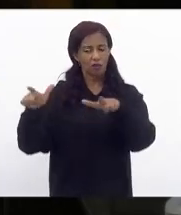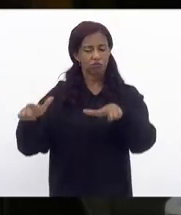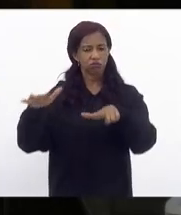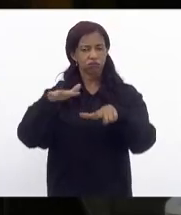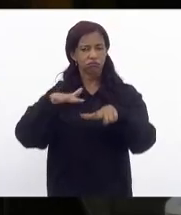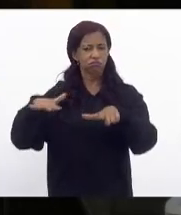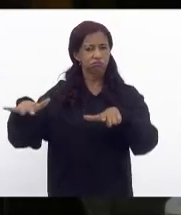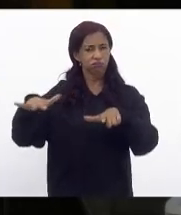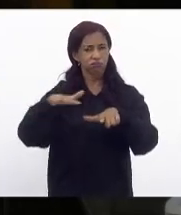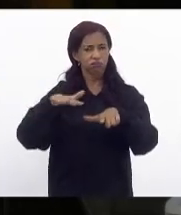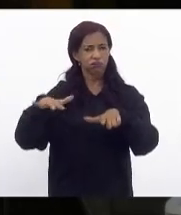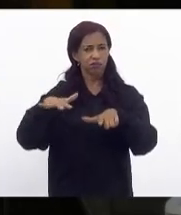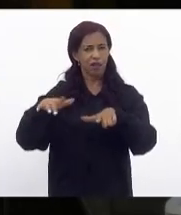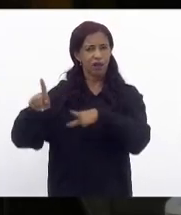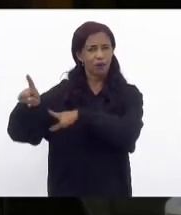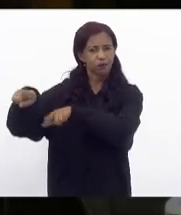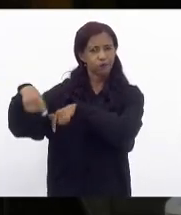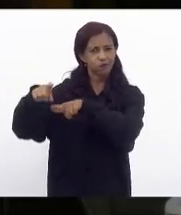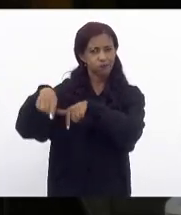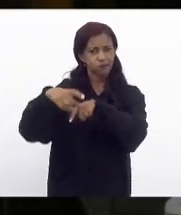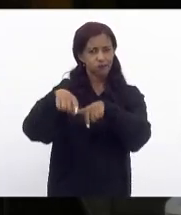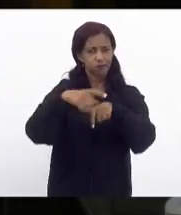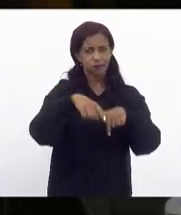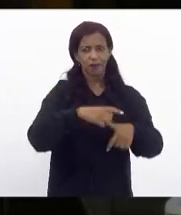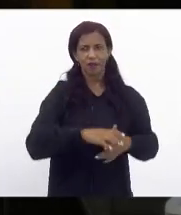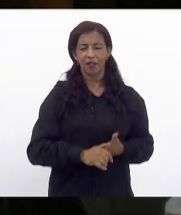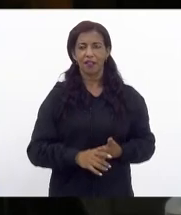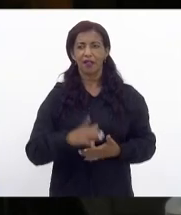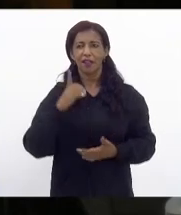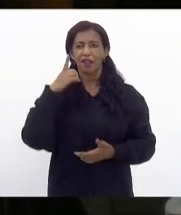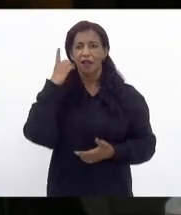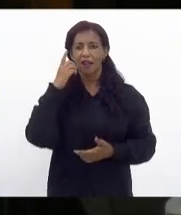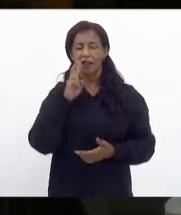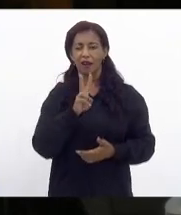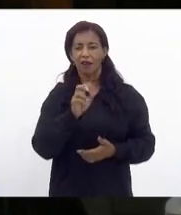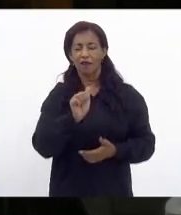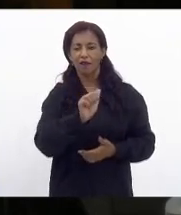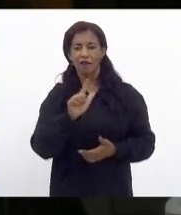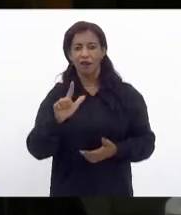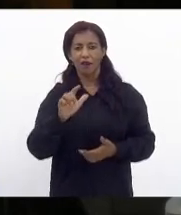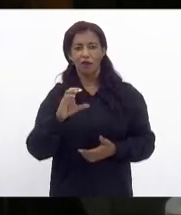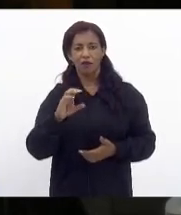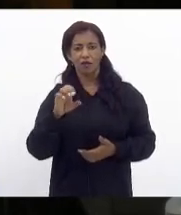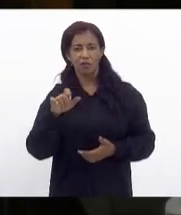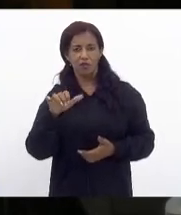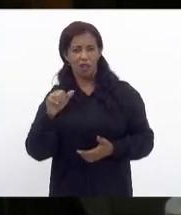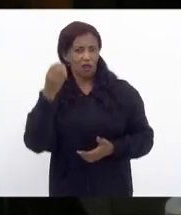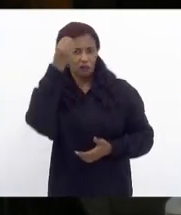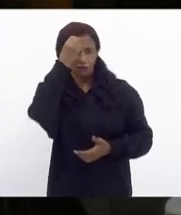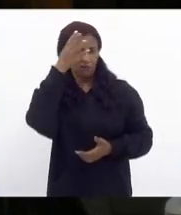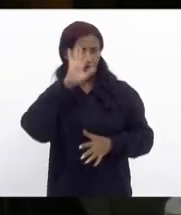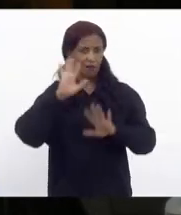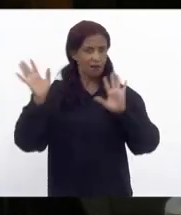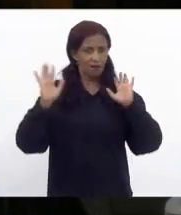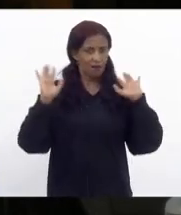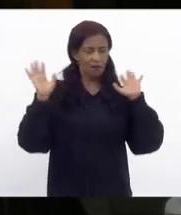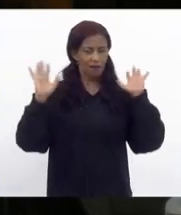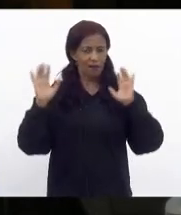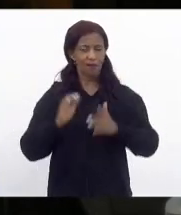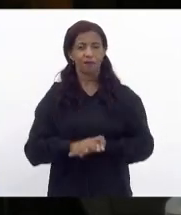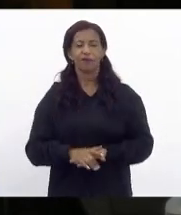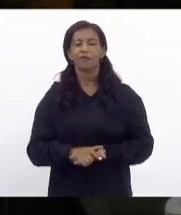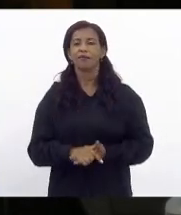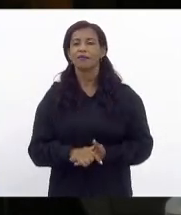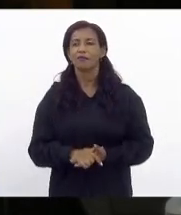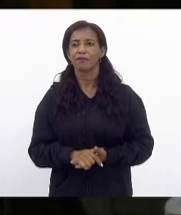iminentemente agrícola deputado Valda Seasa não há de lembrar a zona oeste